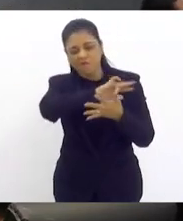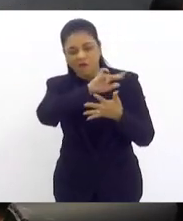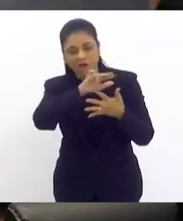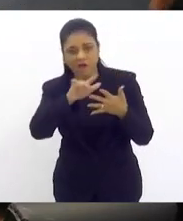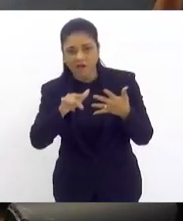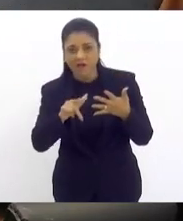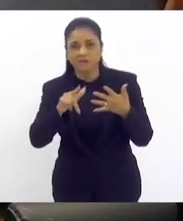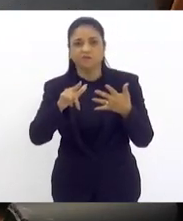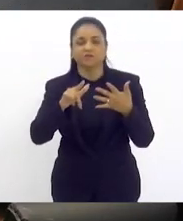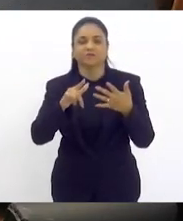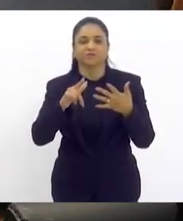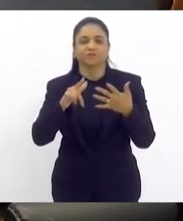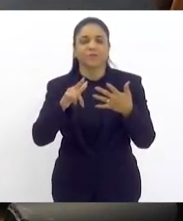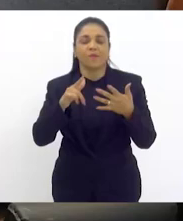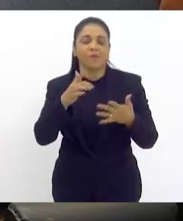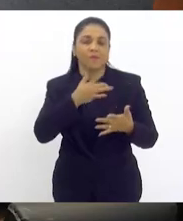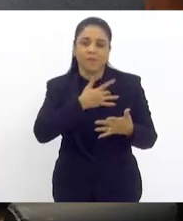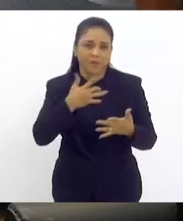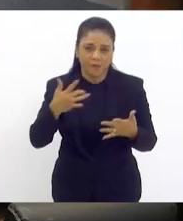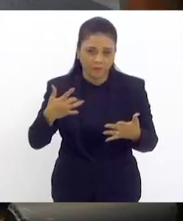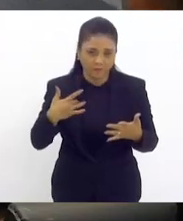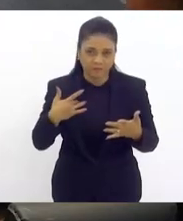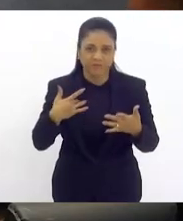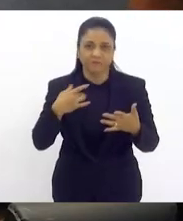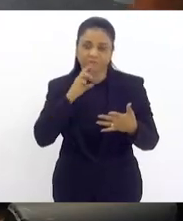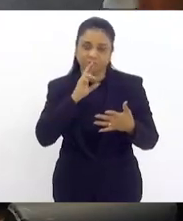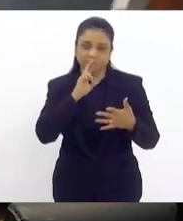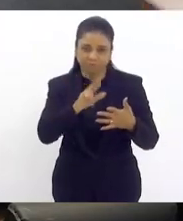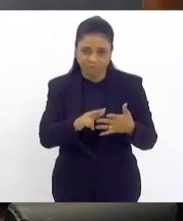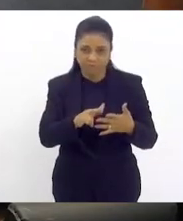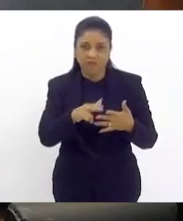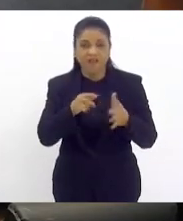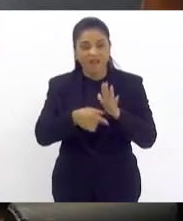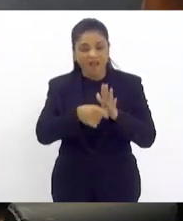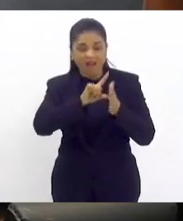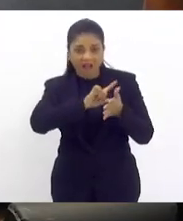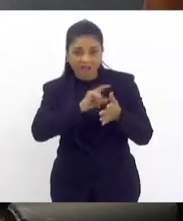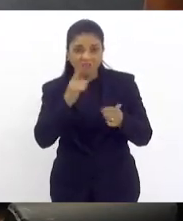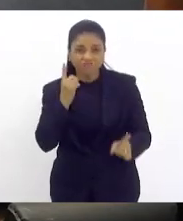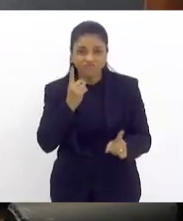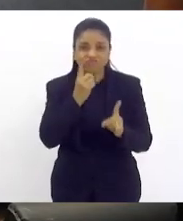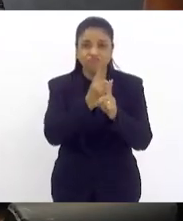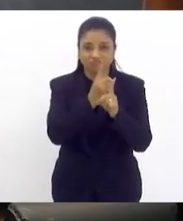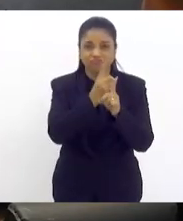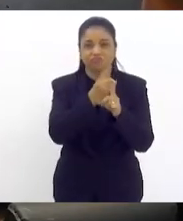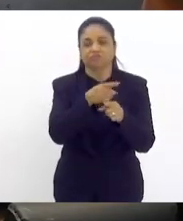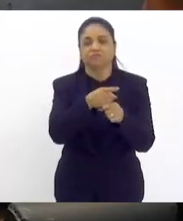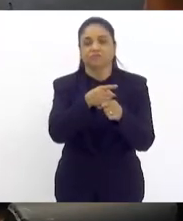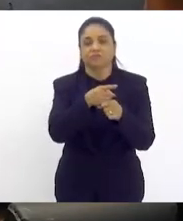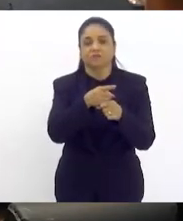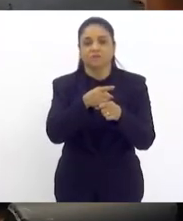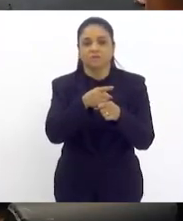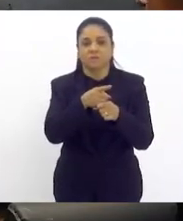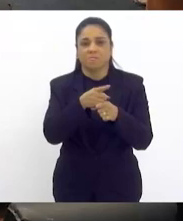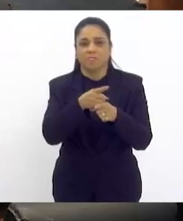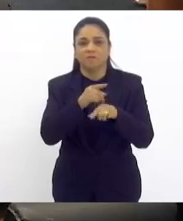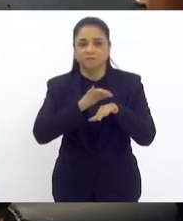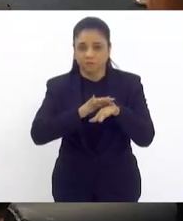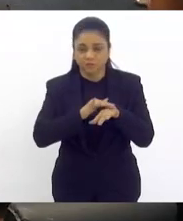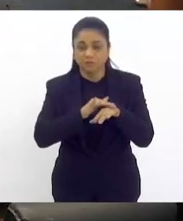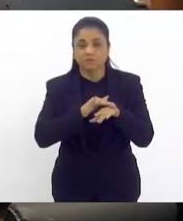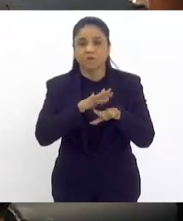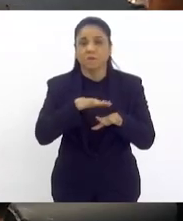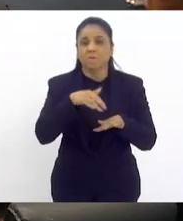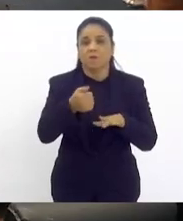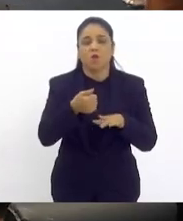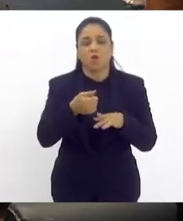psíquicos ou de saúde em geral. Quanto antes da gente conseguir diagnosticar melhor, vossa excelência, traz para o âmbito do Estado